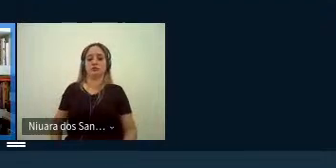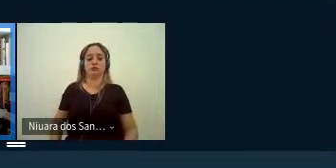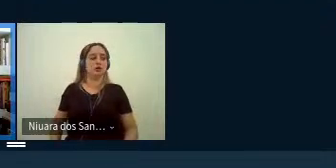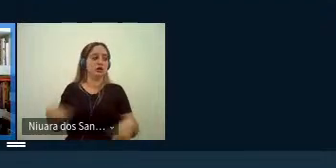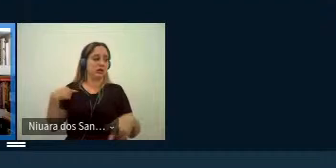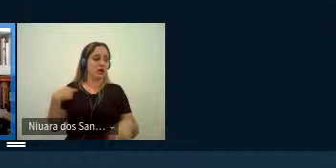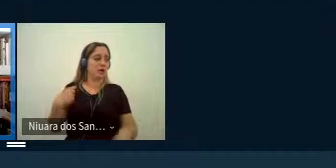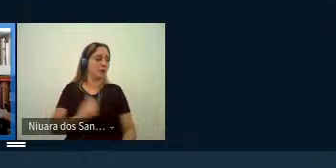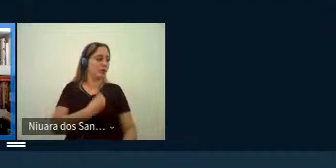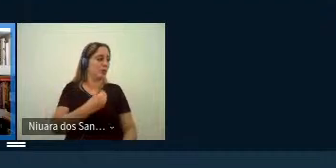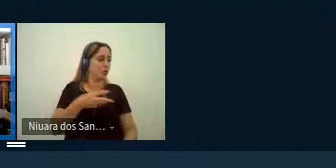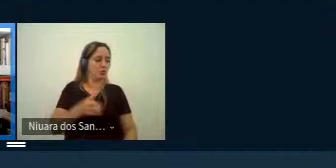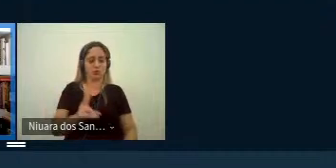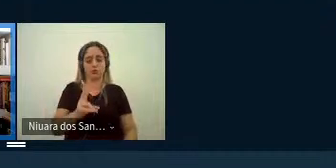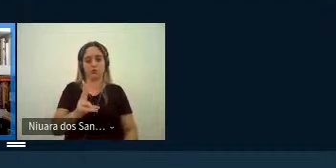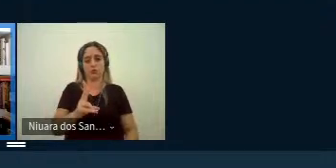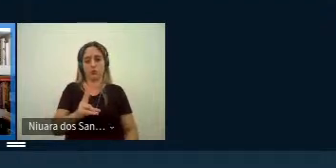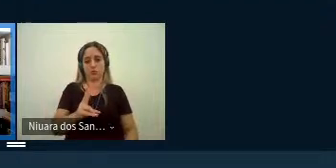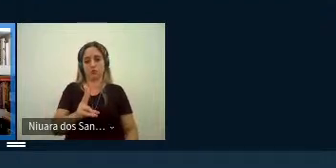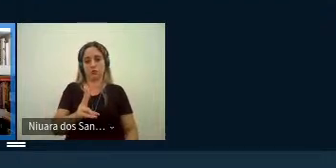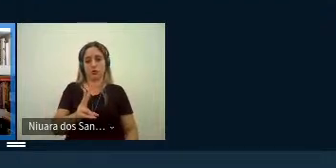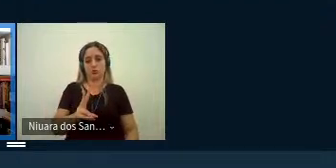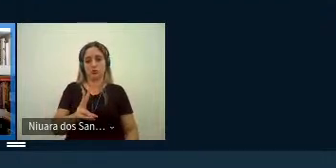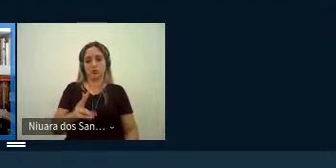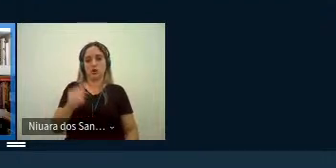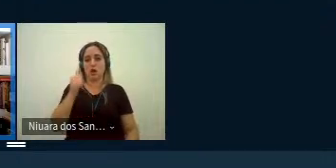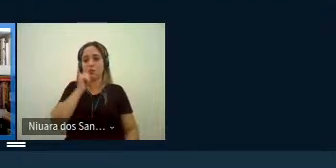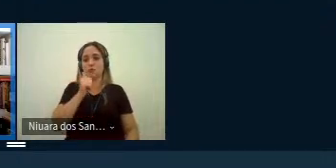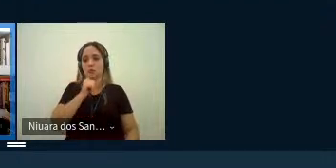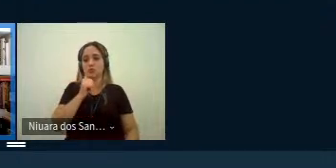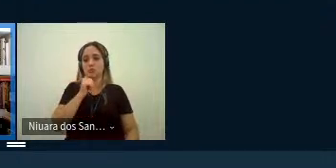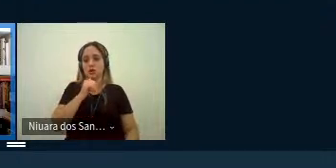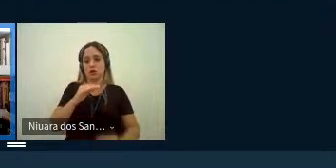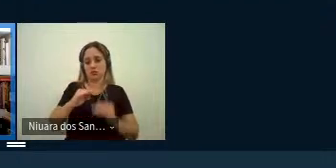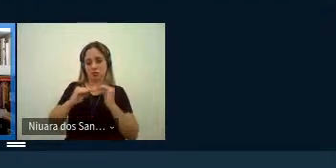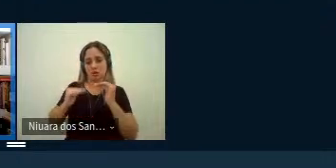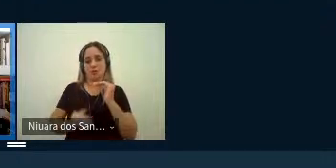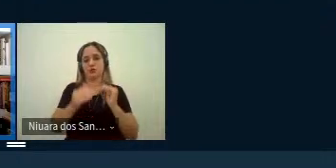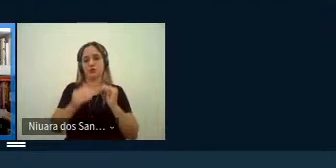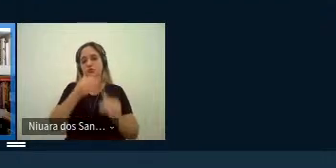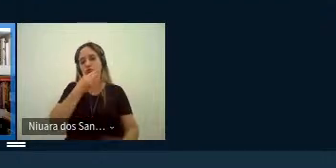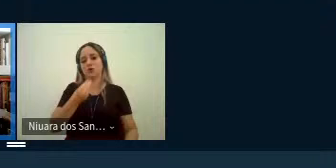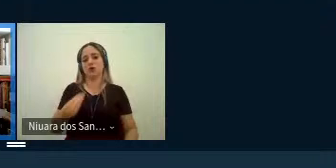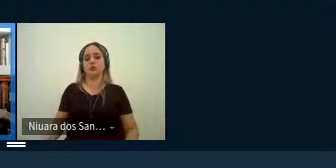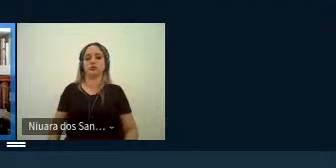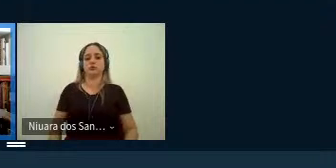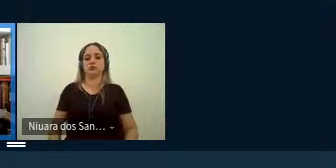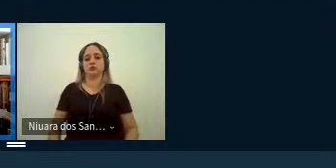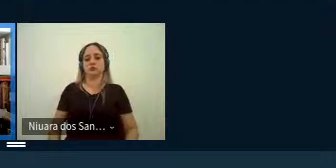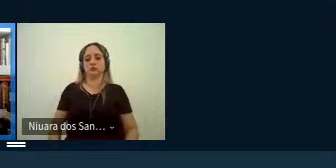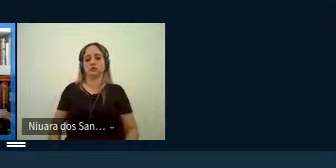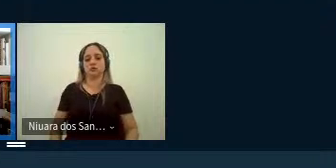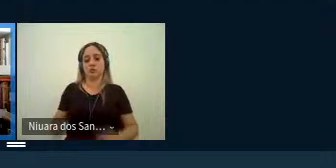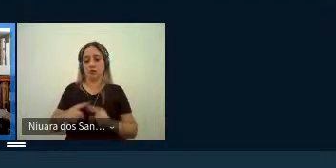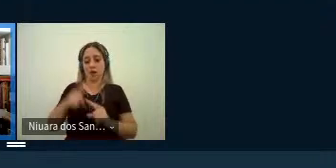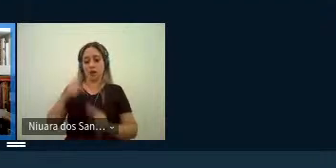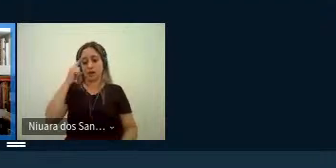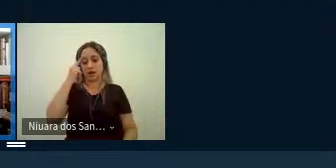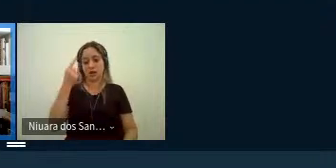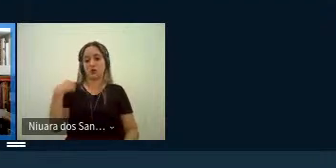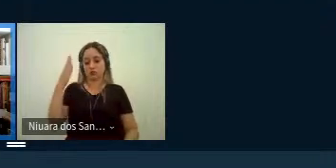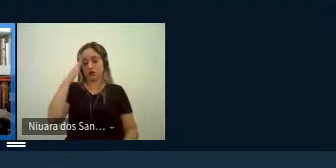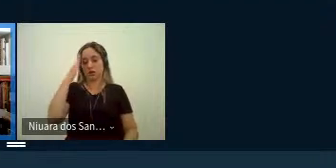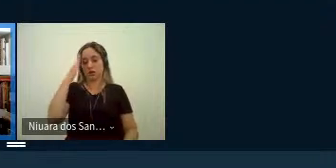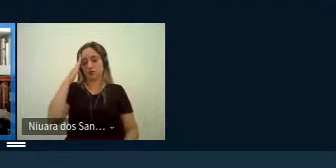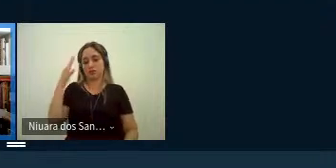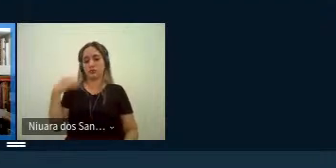viva né a noção de que a mulher né está abaixo do homem mas essas concepções como sabemos tem